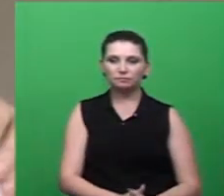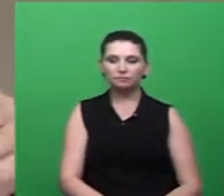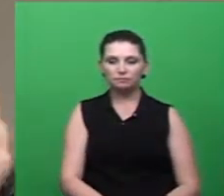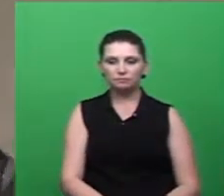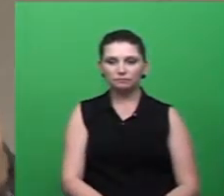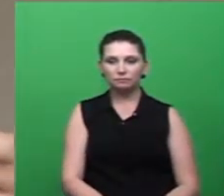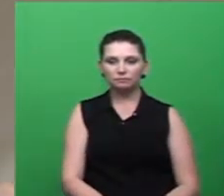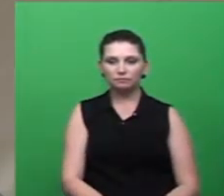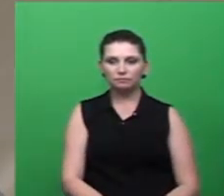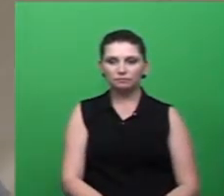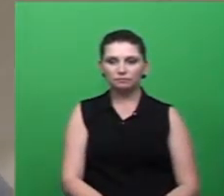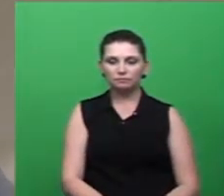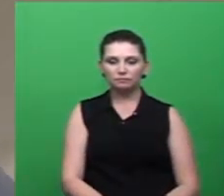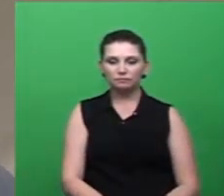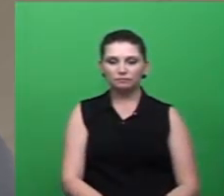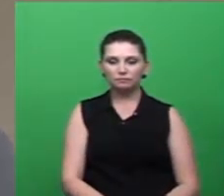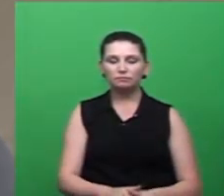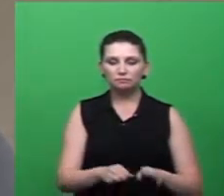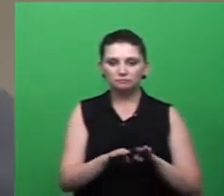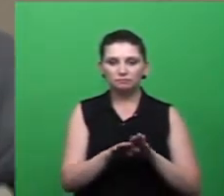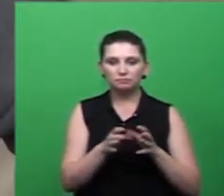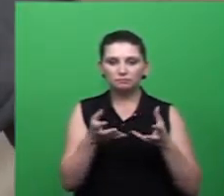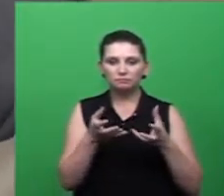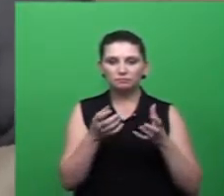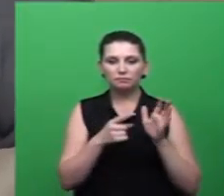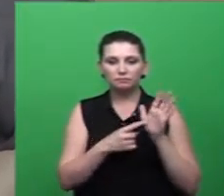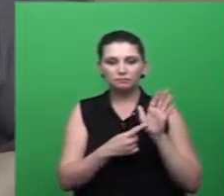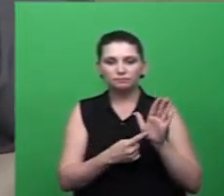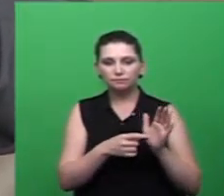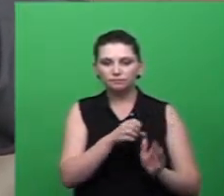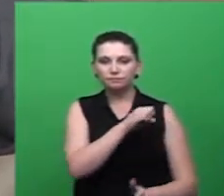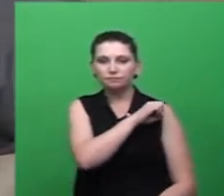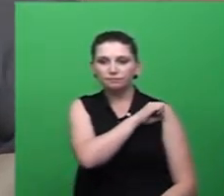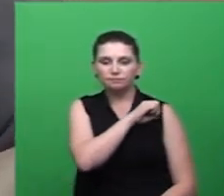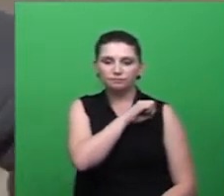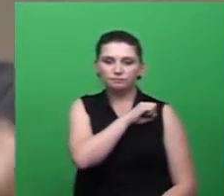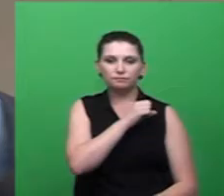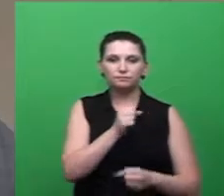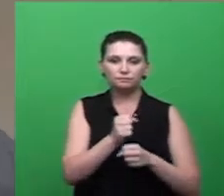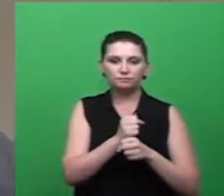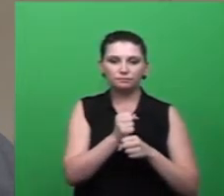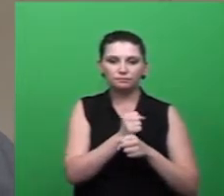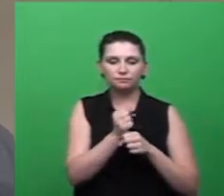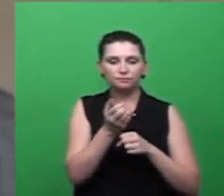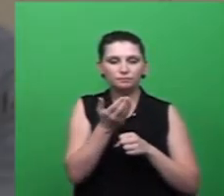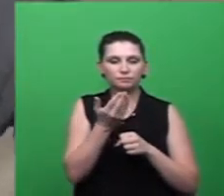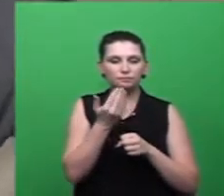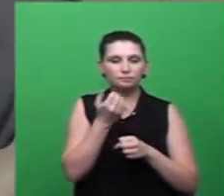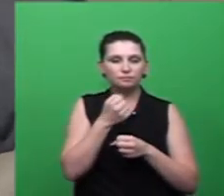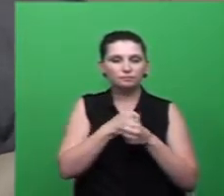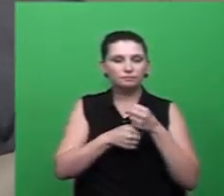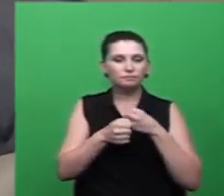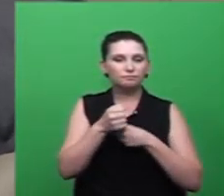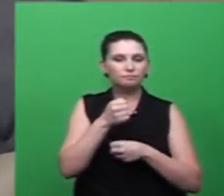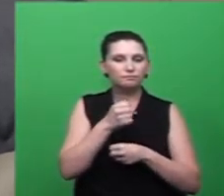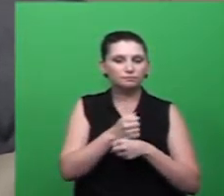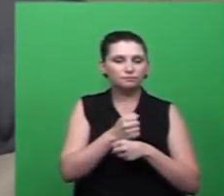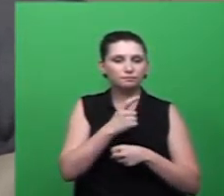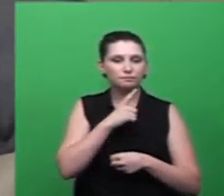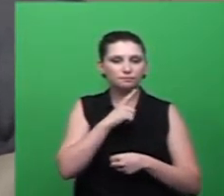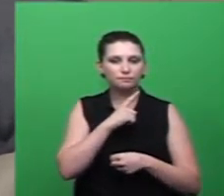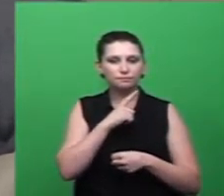Eu trouxe alguns números aqui para vocês, relacionados ao ano passado. Então, o ano passado, a gente encontrou